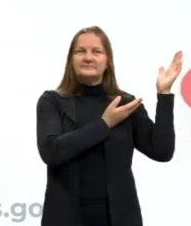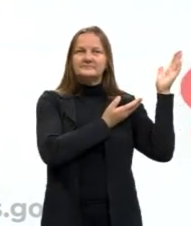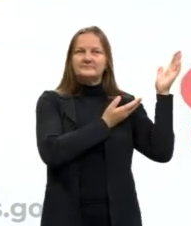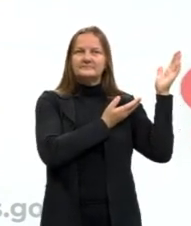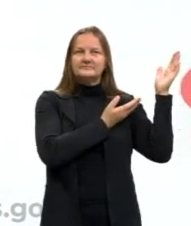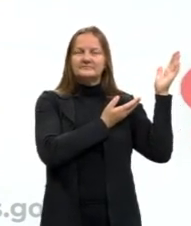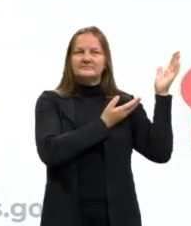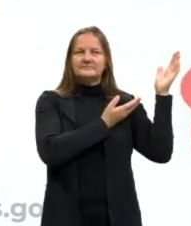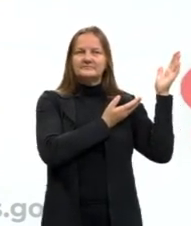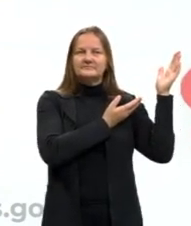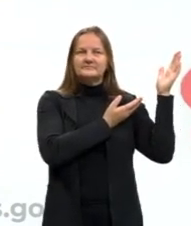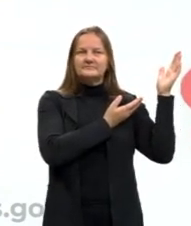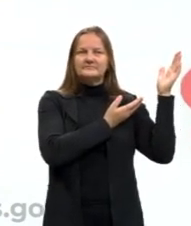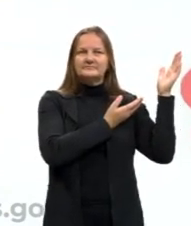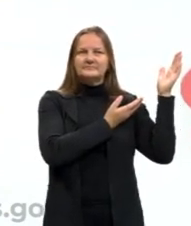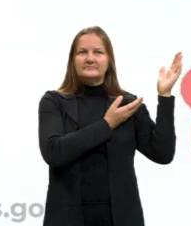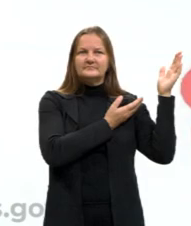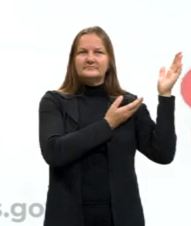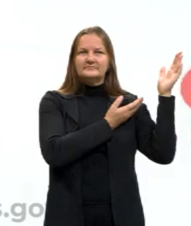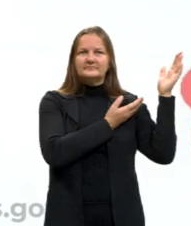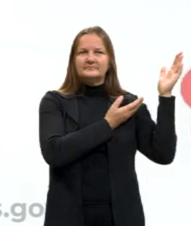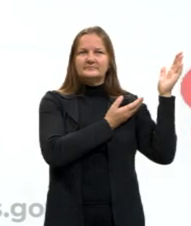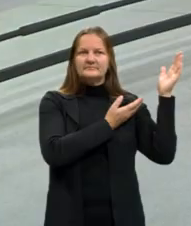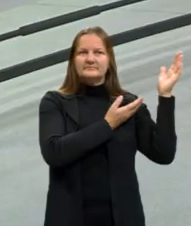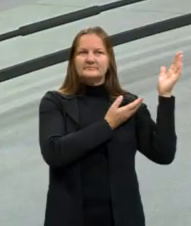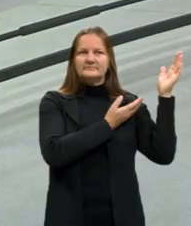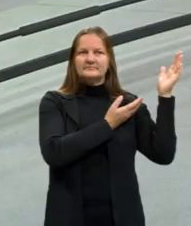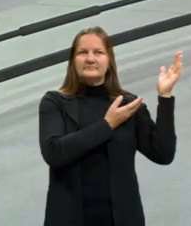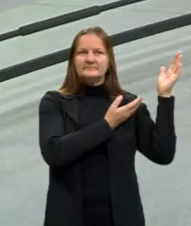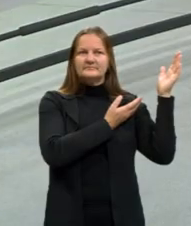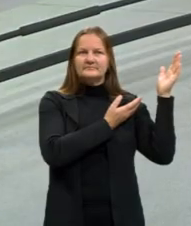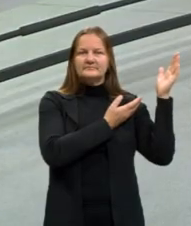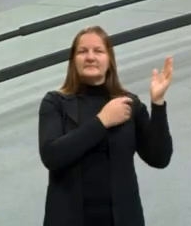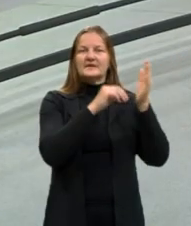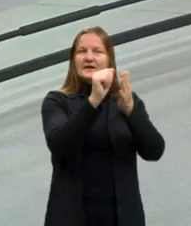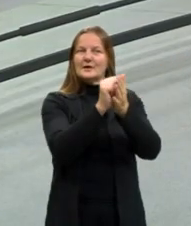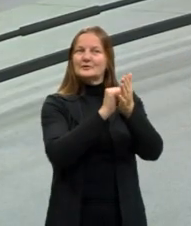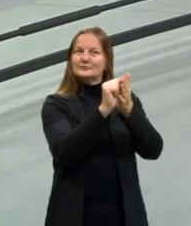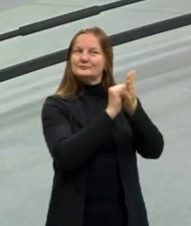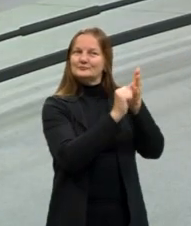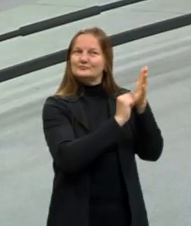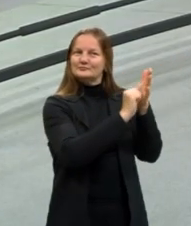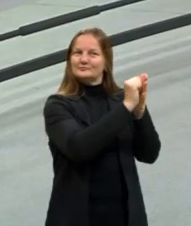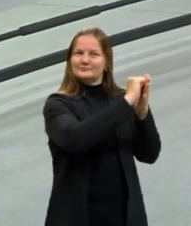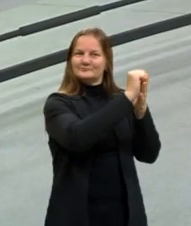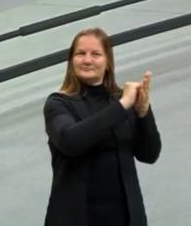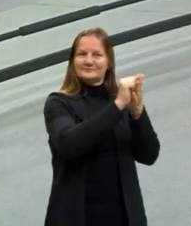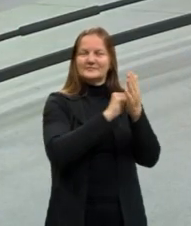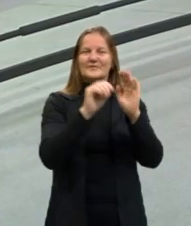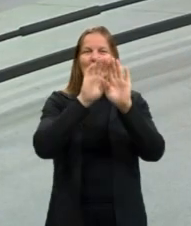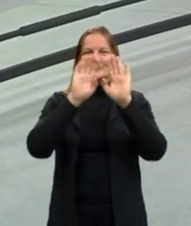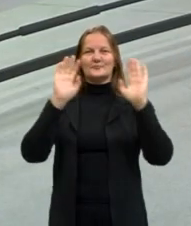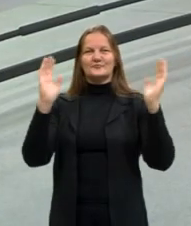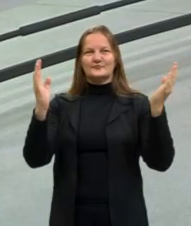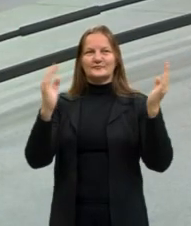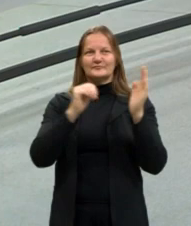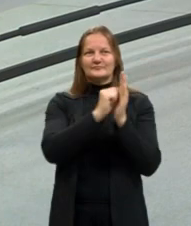deixa-me solamente borrar aqui, la pissarra, vou apagar o quadro,